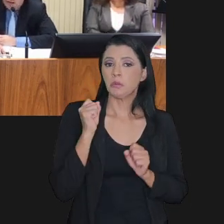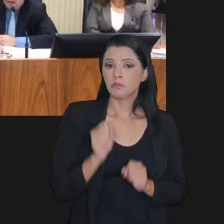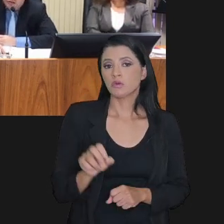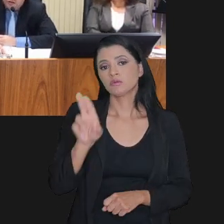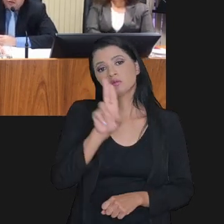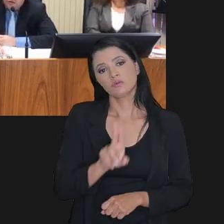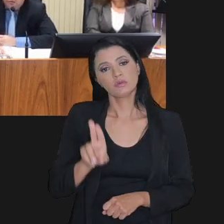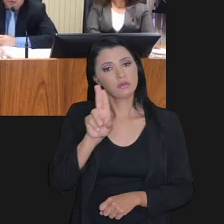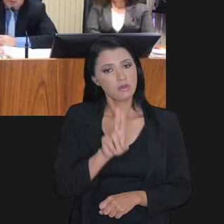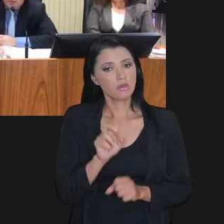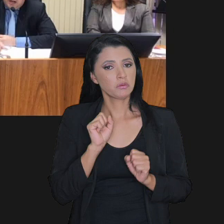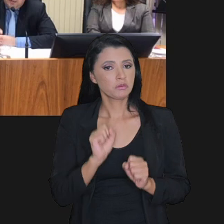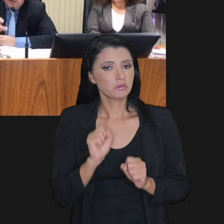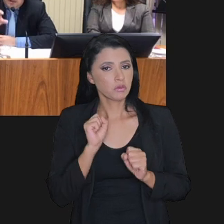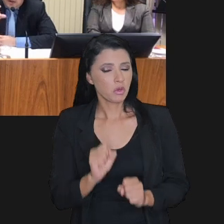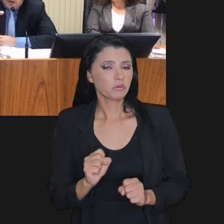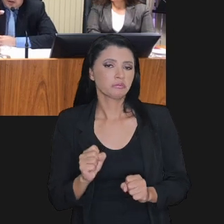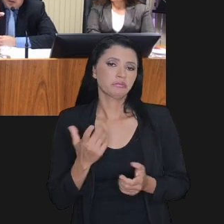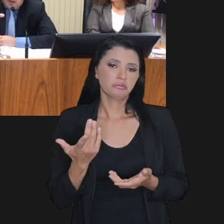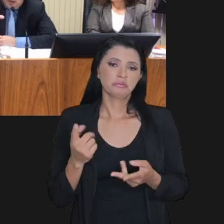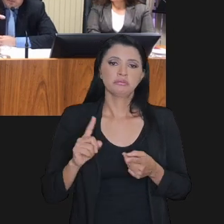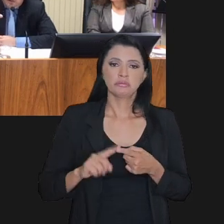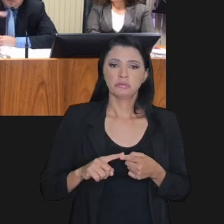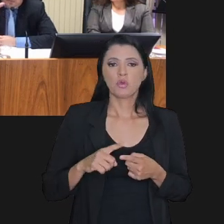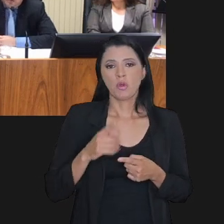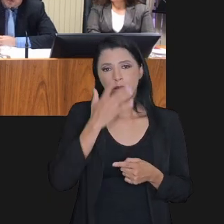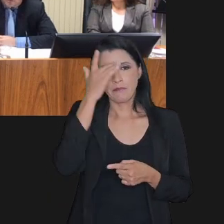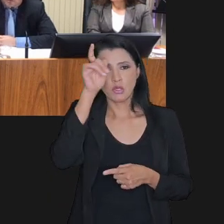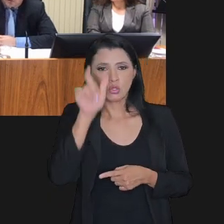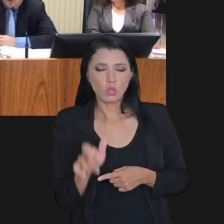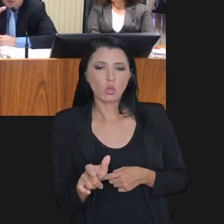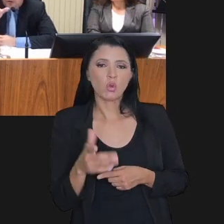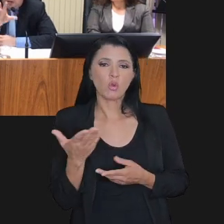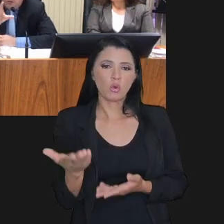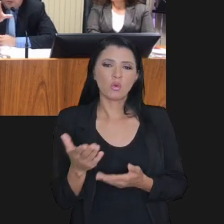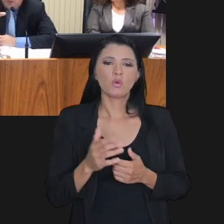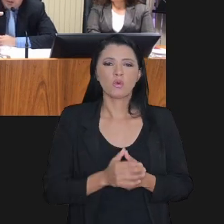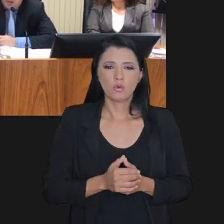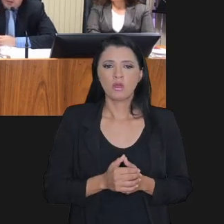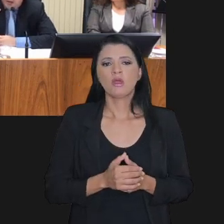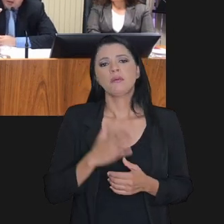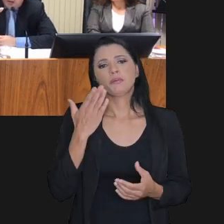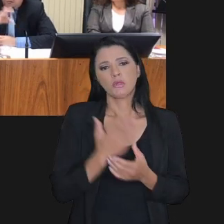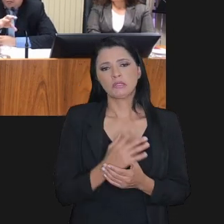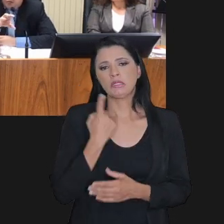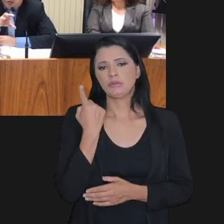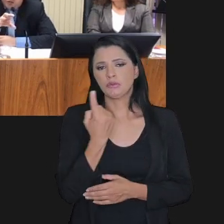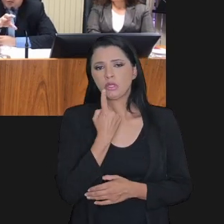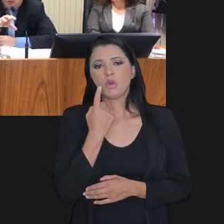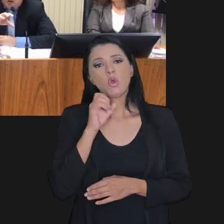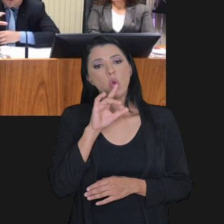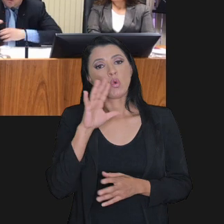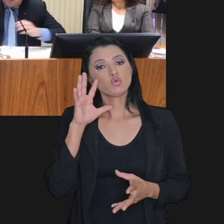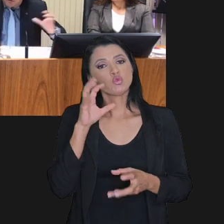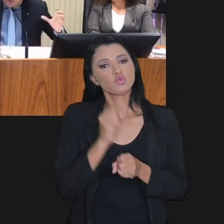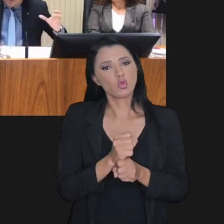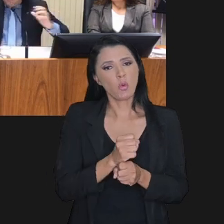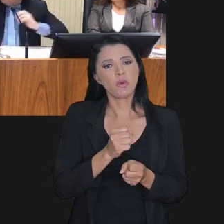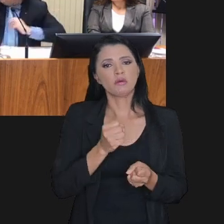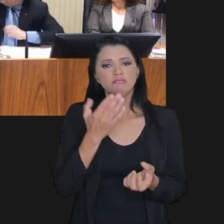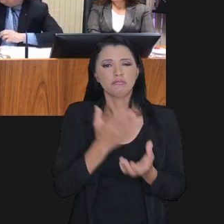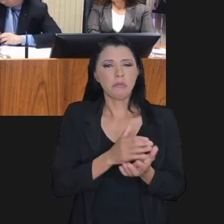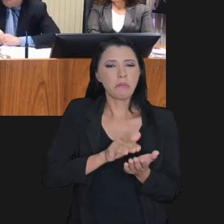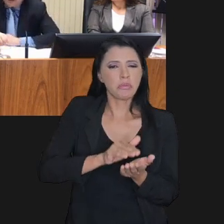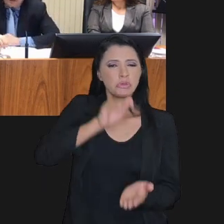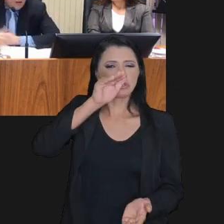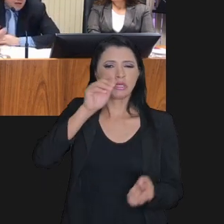e esse valor pode ser usado pode ser dado pelo contribuinte tanto no processo individual quanto a soma